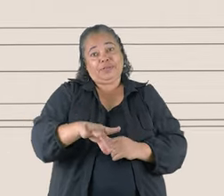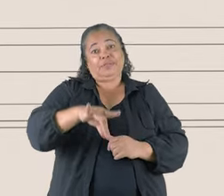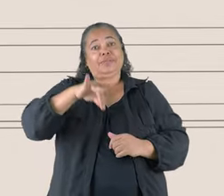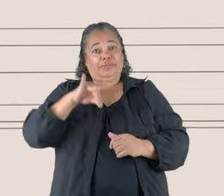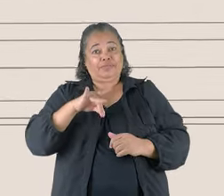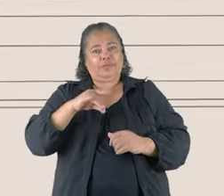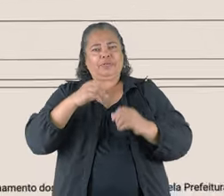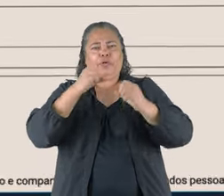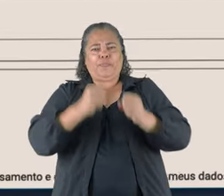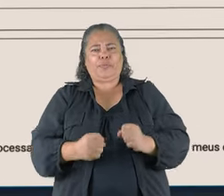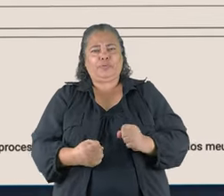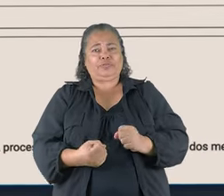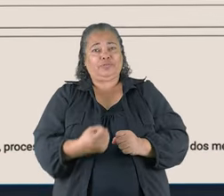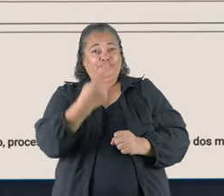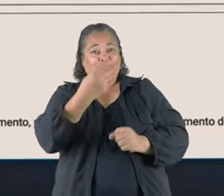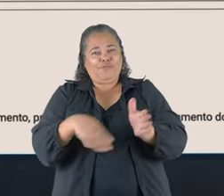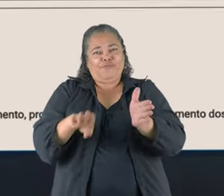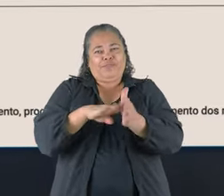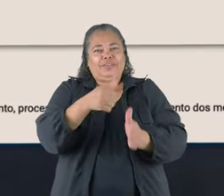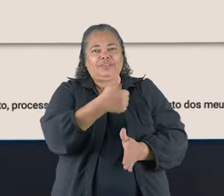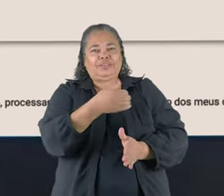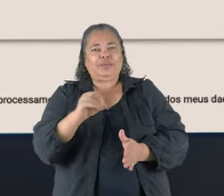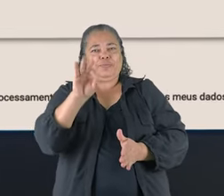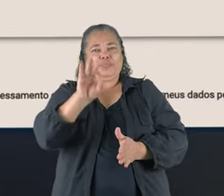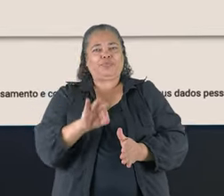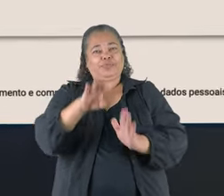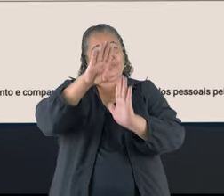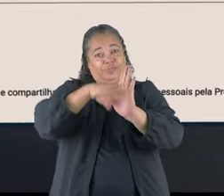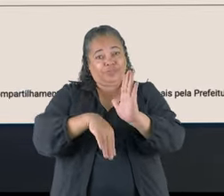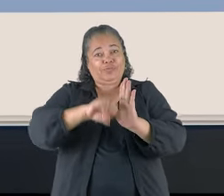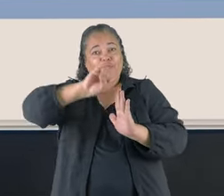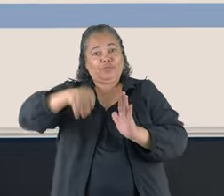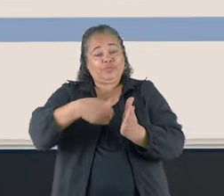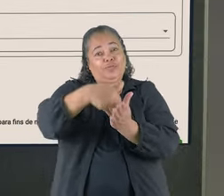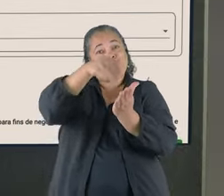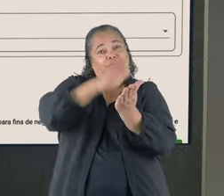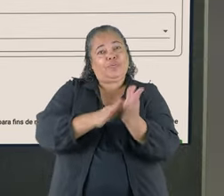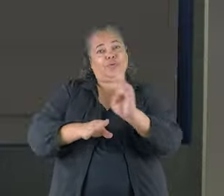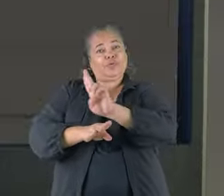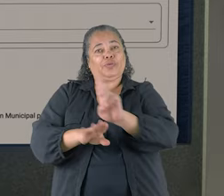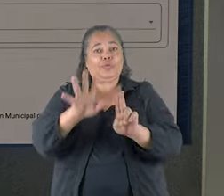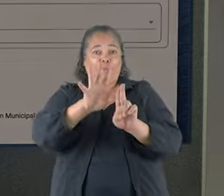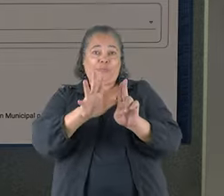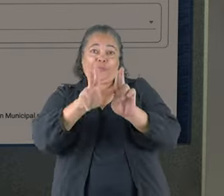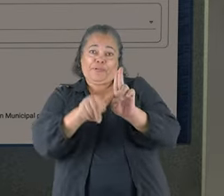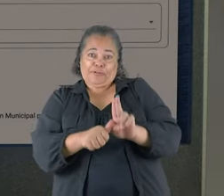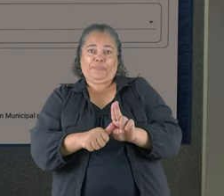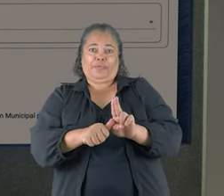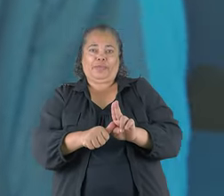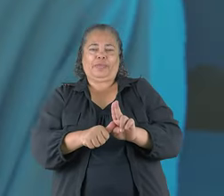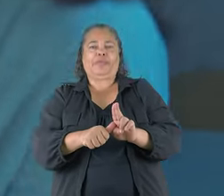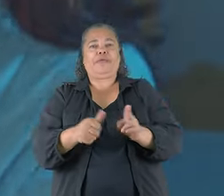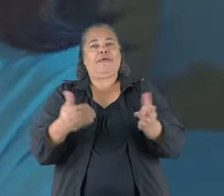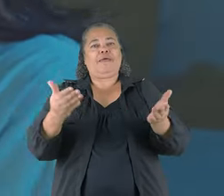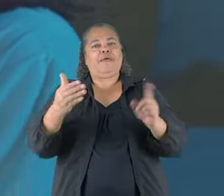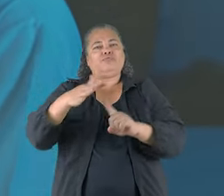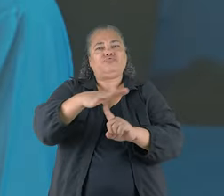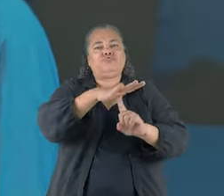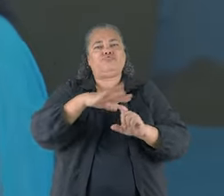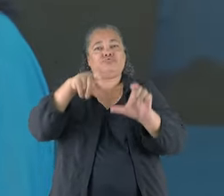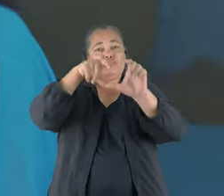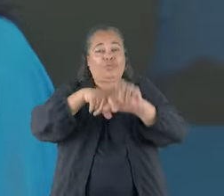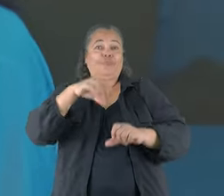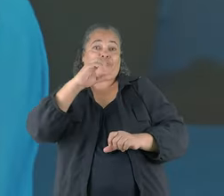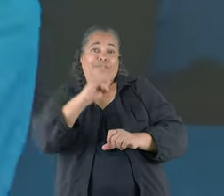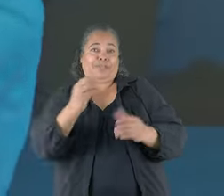você quer negociar. São muitas empresas com até 100% de desconto em juros e multas pra você limpar o seu nome. Mutirão Dívida